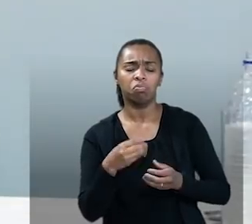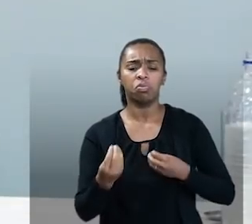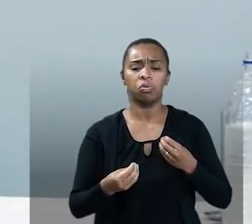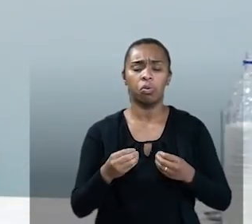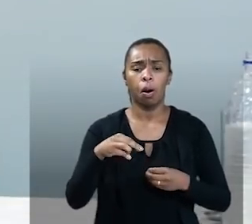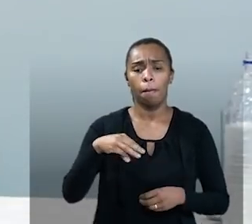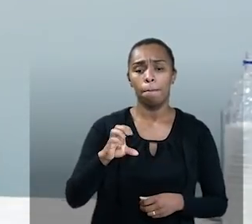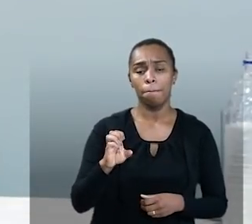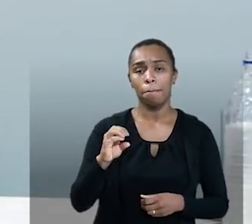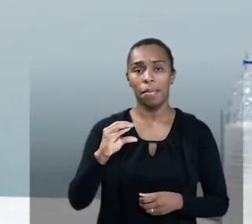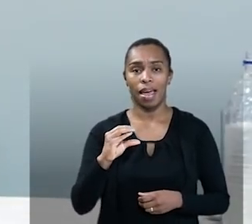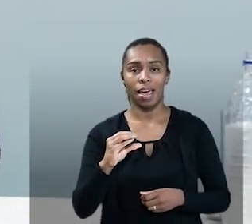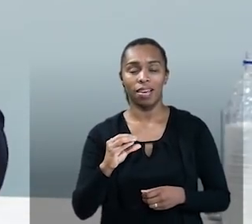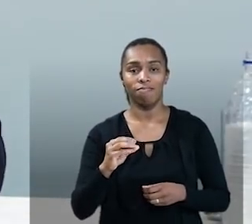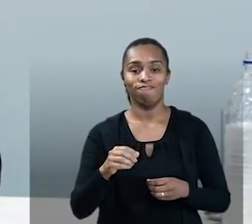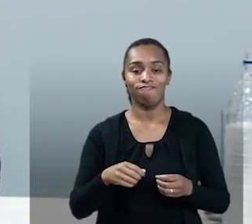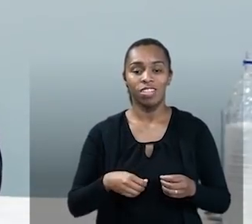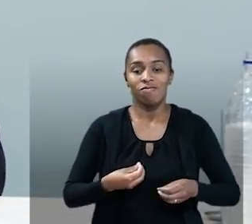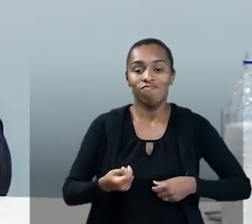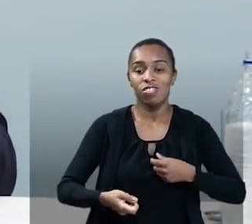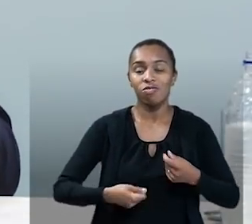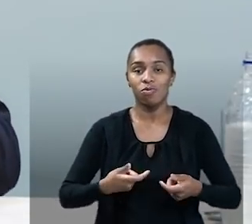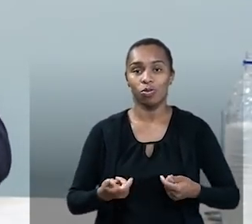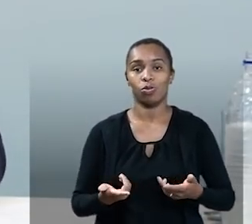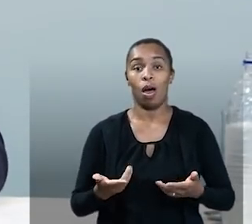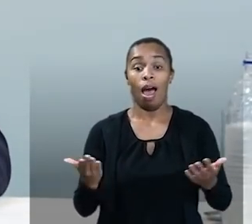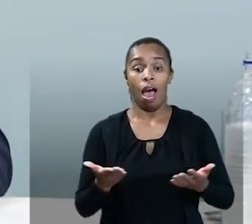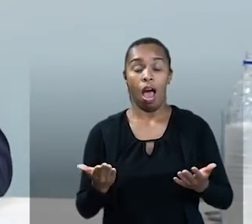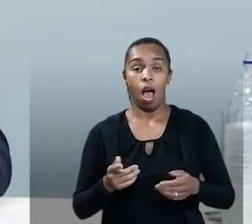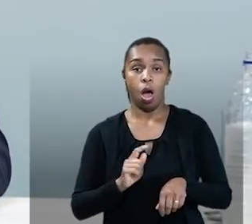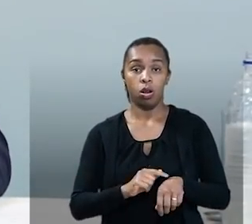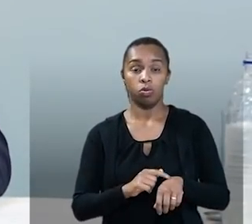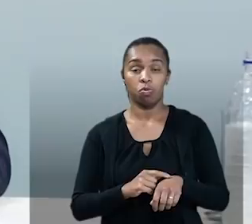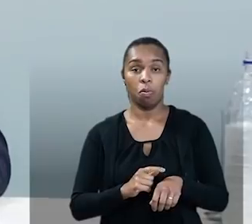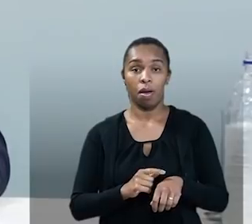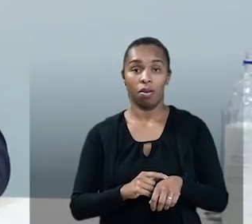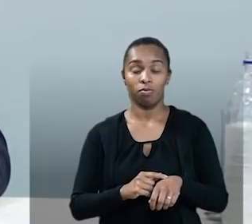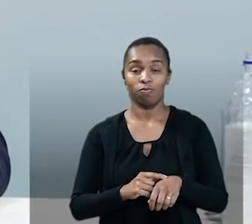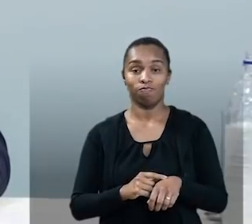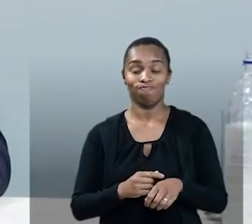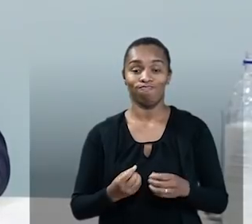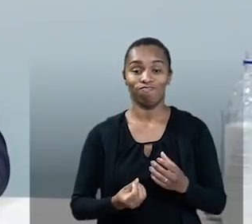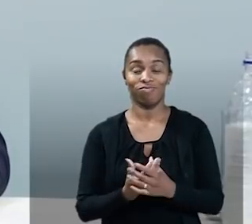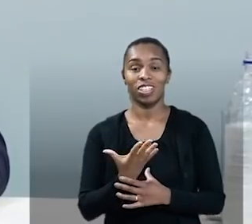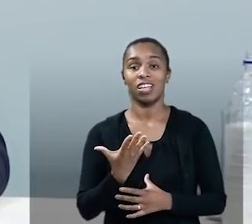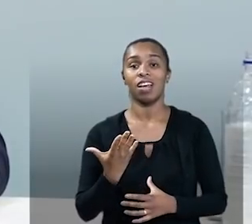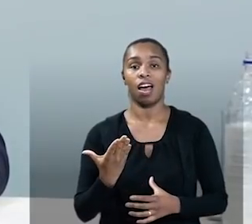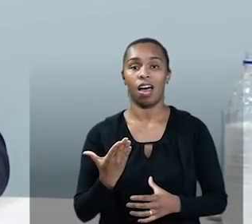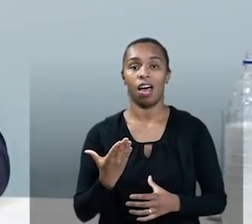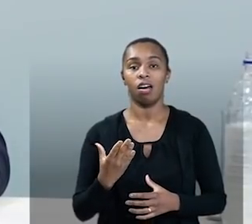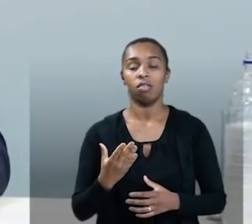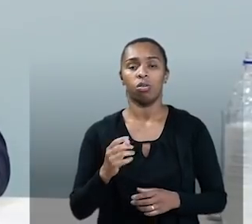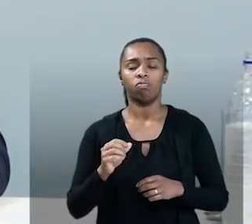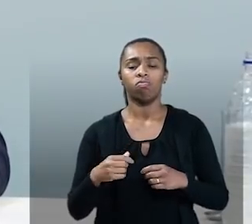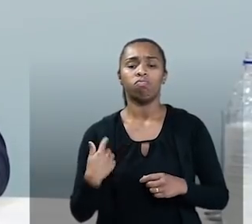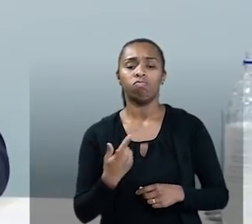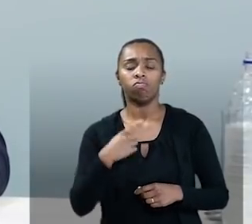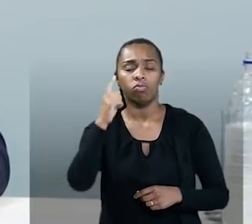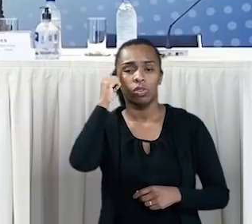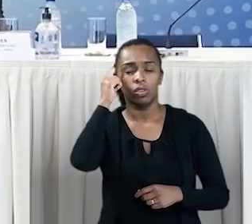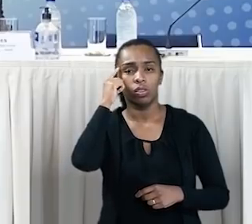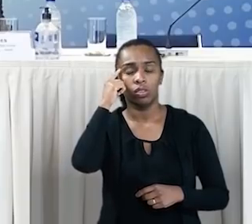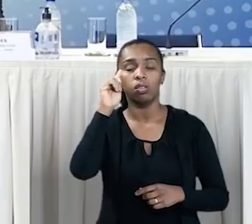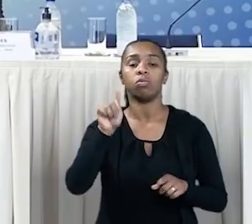investindo, quanto que o MEC desembolsou para, nesse momento, estarmos lançando o que nós entendemos